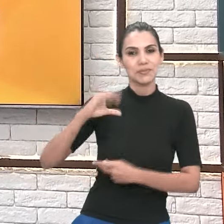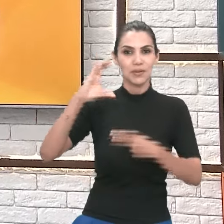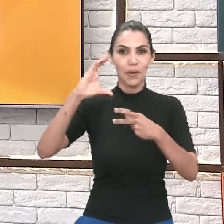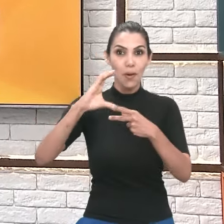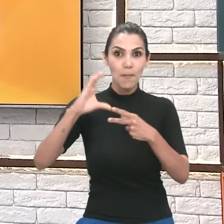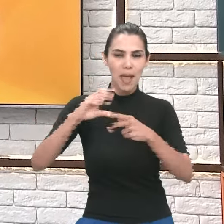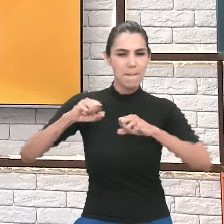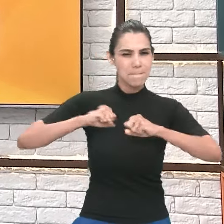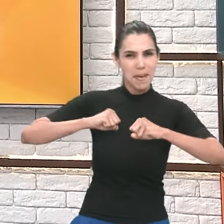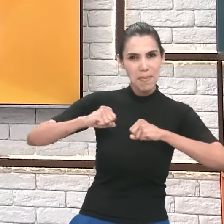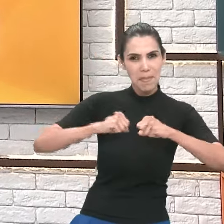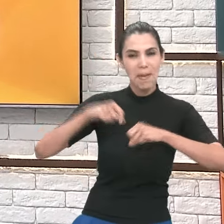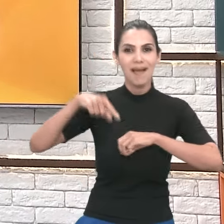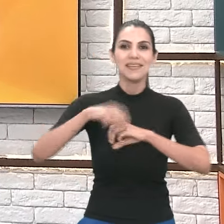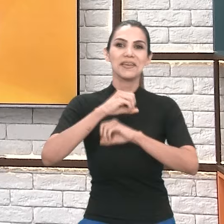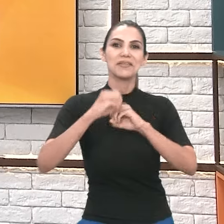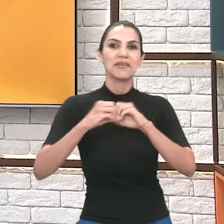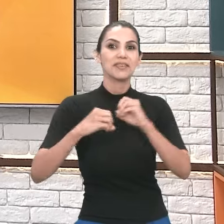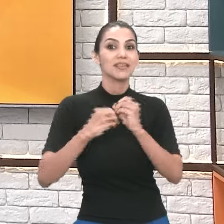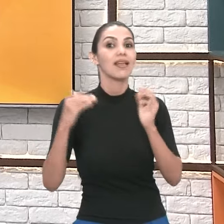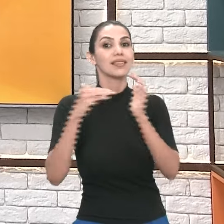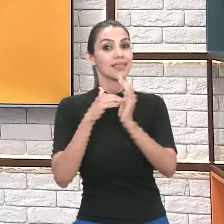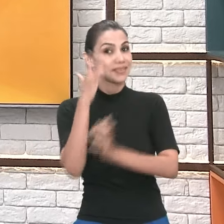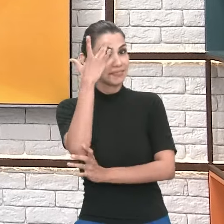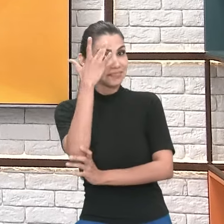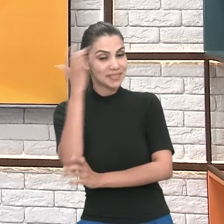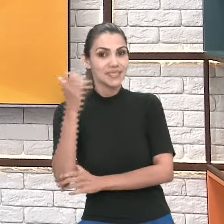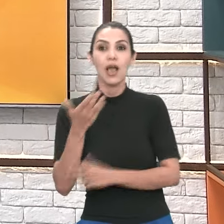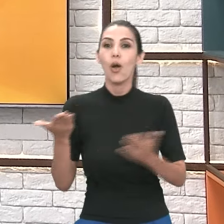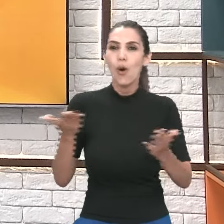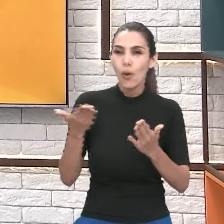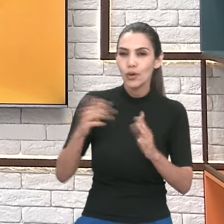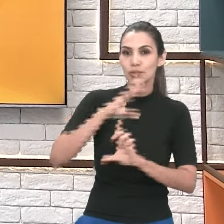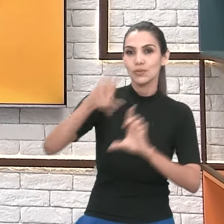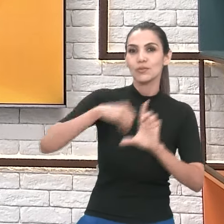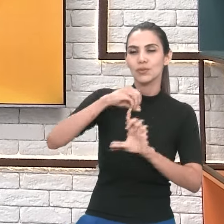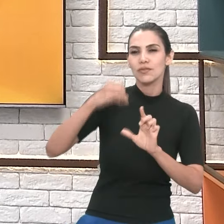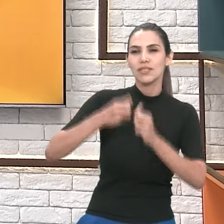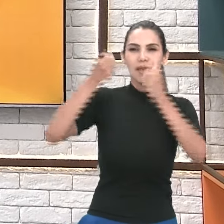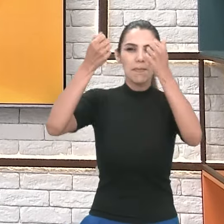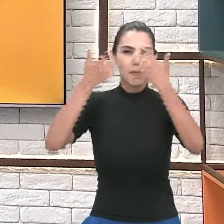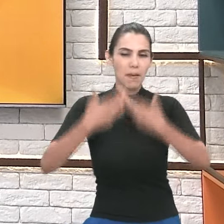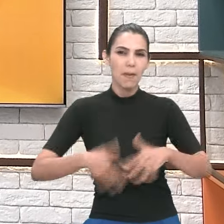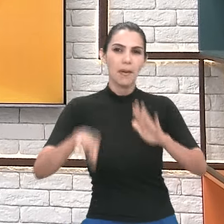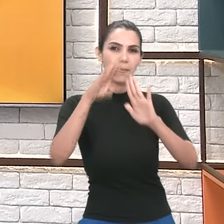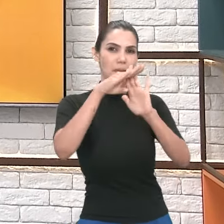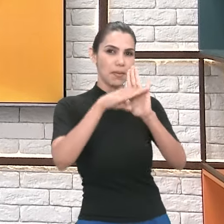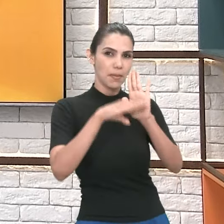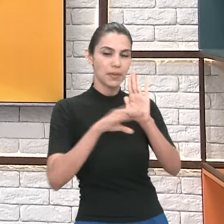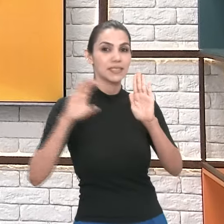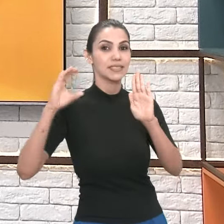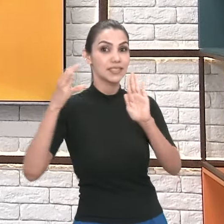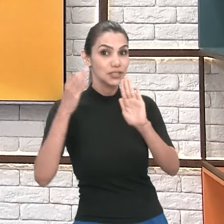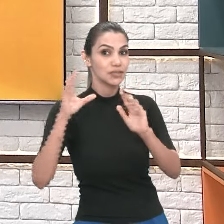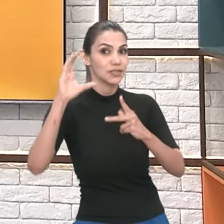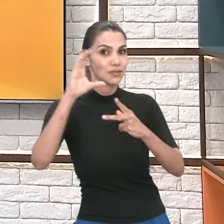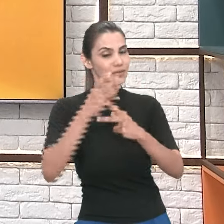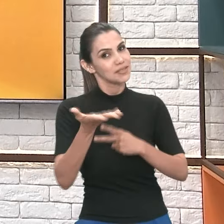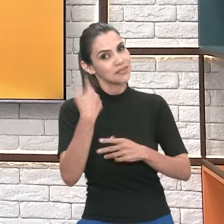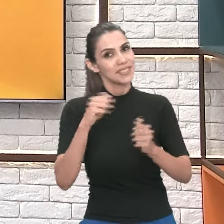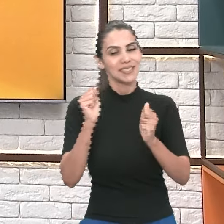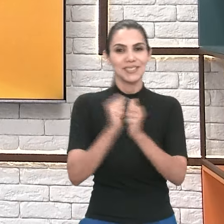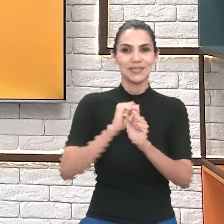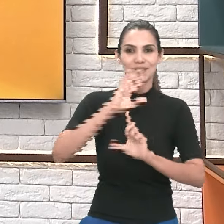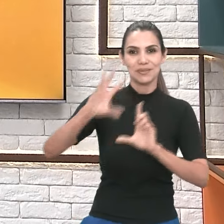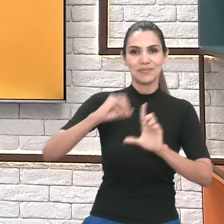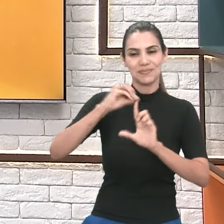movimentando a universidade até amanhã. E no programa de hoje você vai ficar por dentro da programação científica do evento. Então fique com a